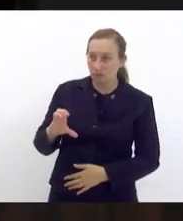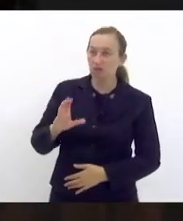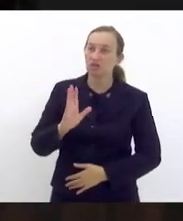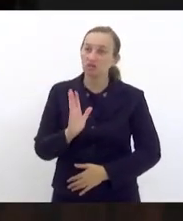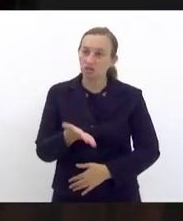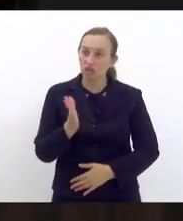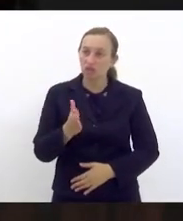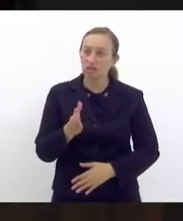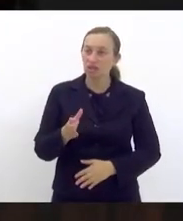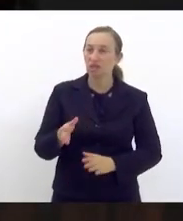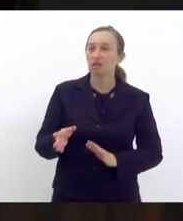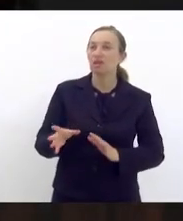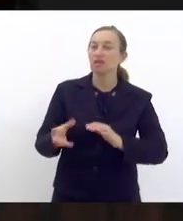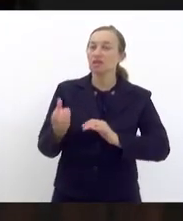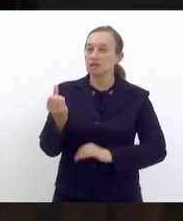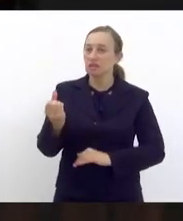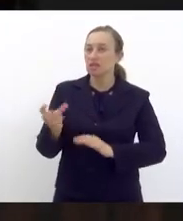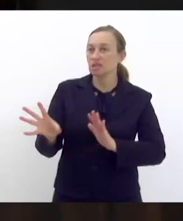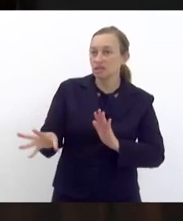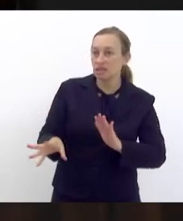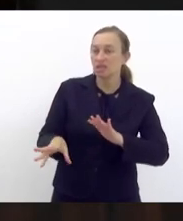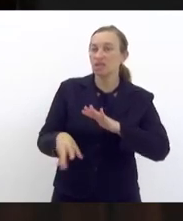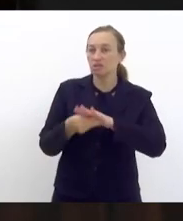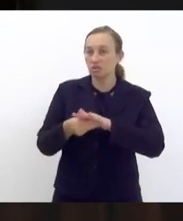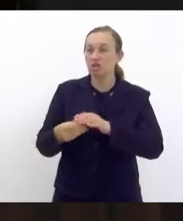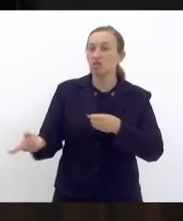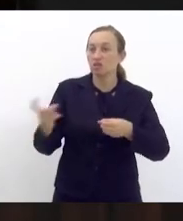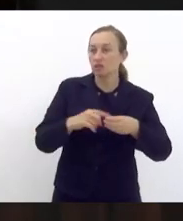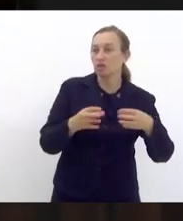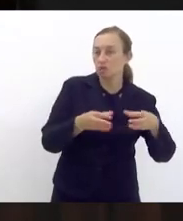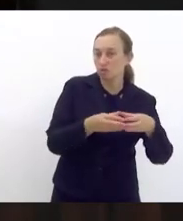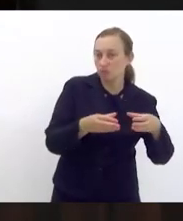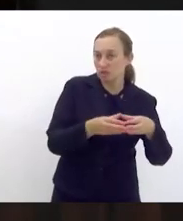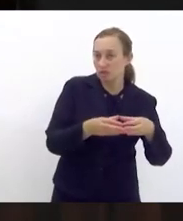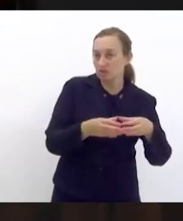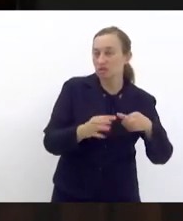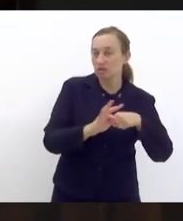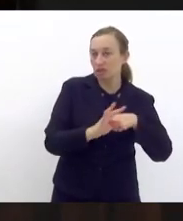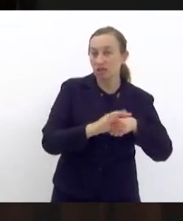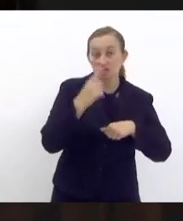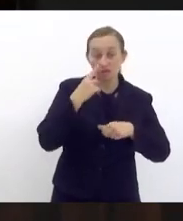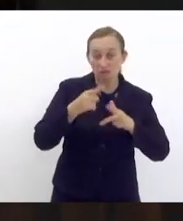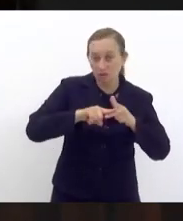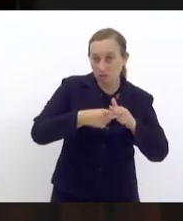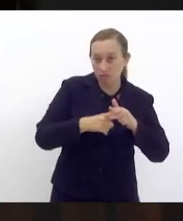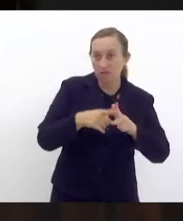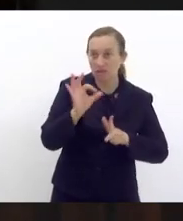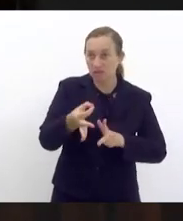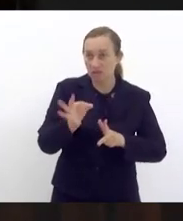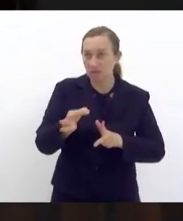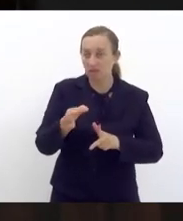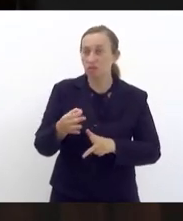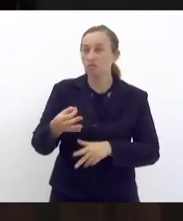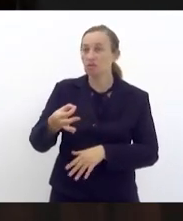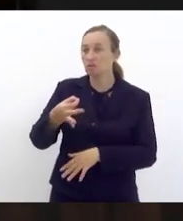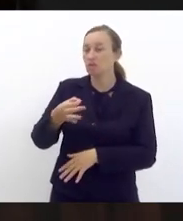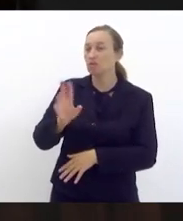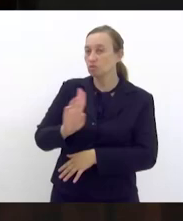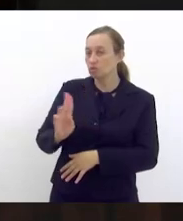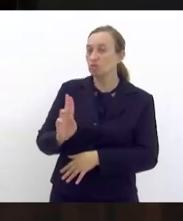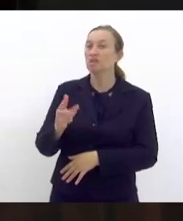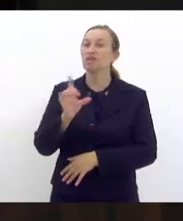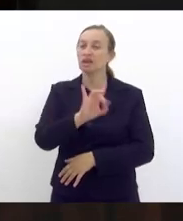constando aqui com seis emendas, estão retornando às comissões pertinentes. A gente vai reajustar, com certeza, com a coautoria de vossa excelência.